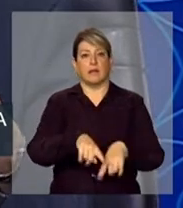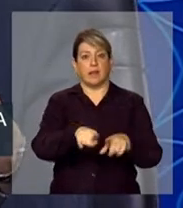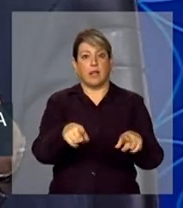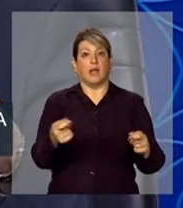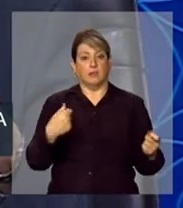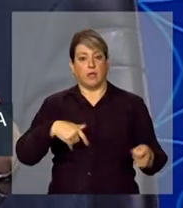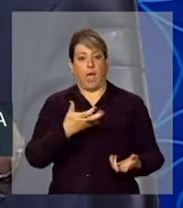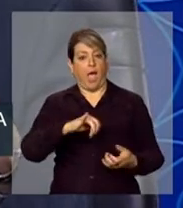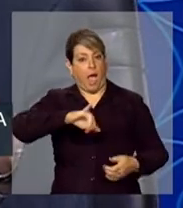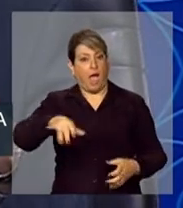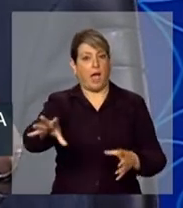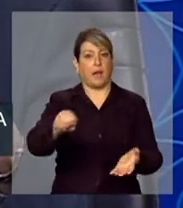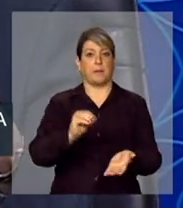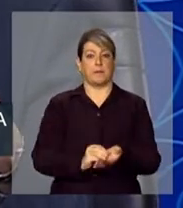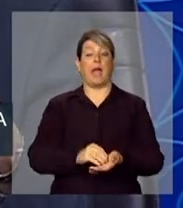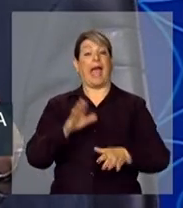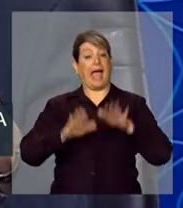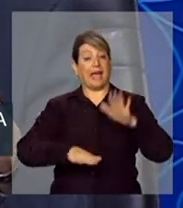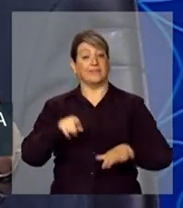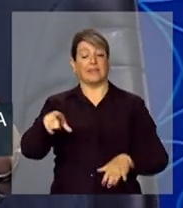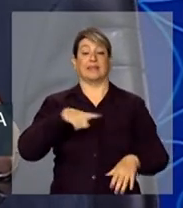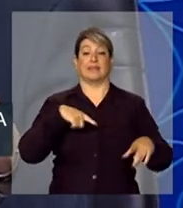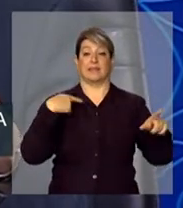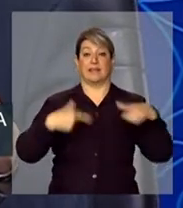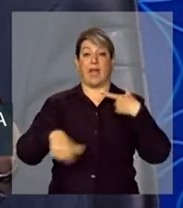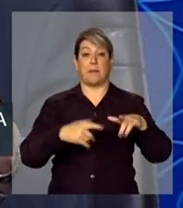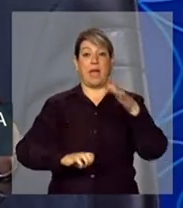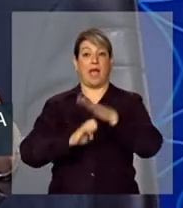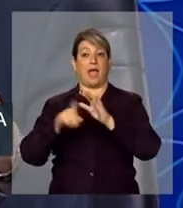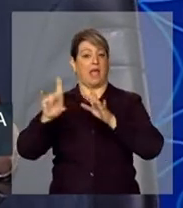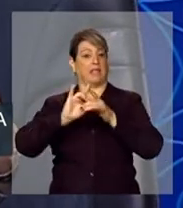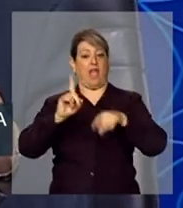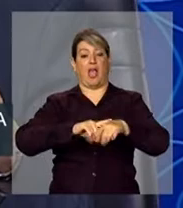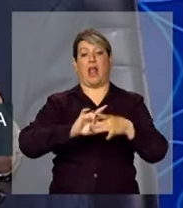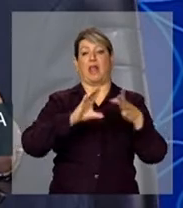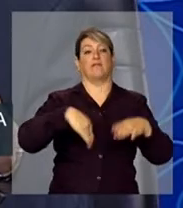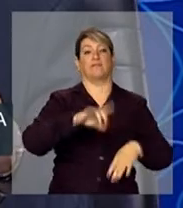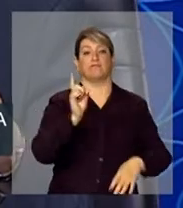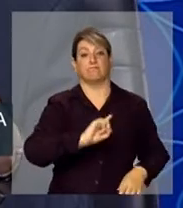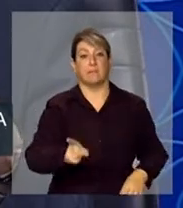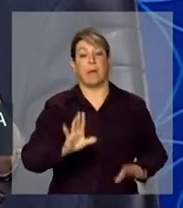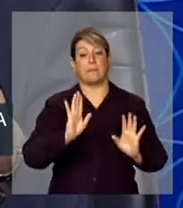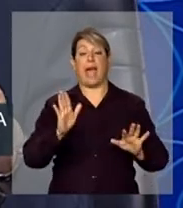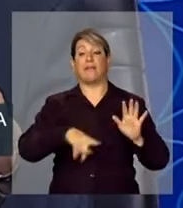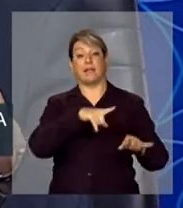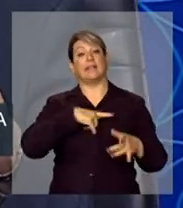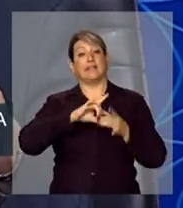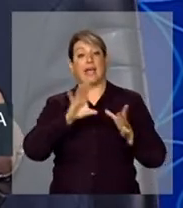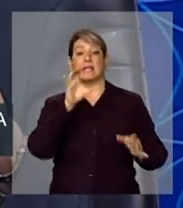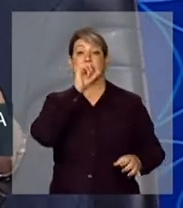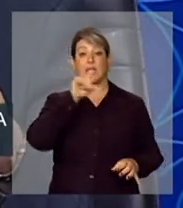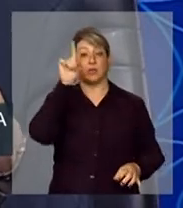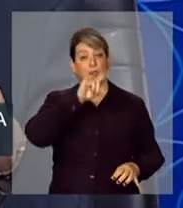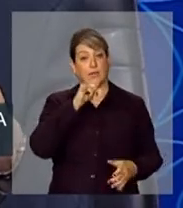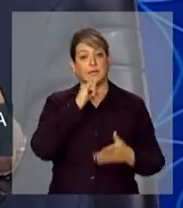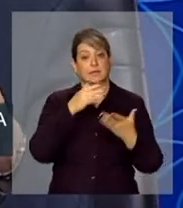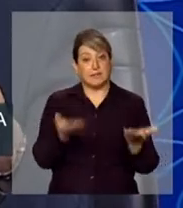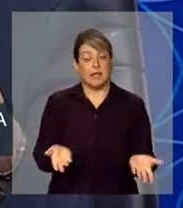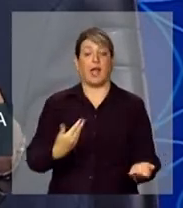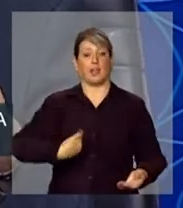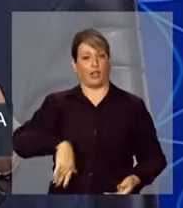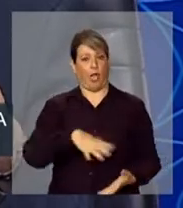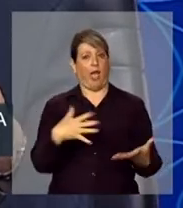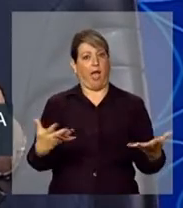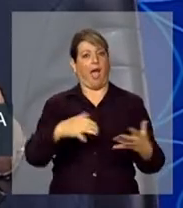vezes ele é funcionário de uma empresa, a empresa não libera, mas ele quer ser voluntário no sábado ou no domingo, por exemplo. Nós